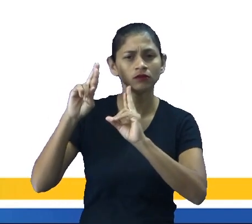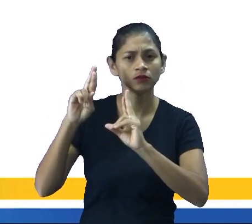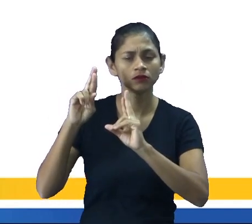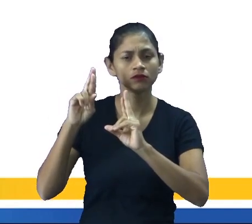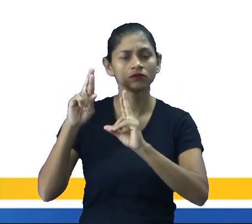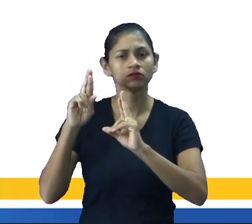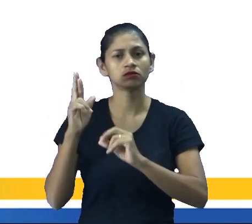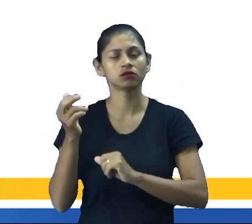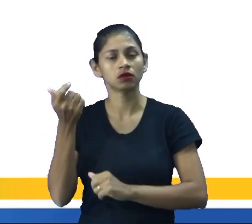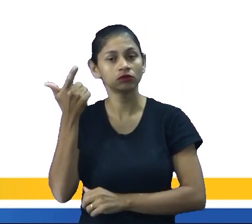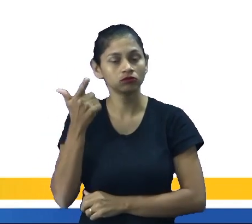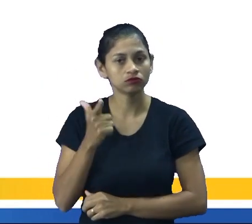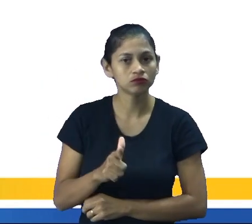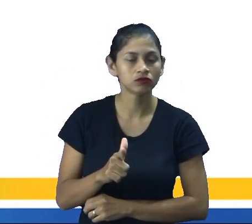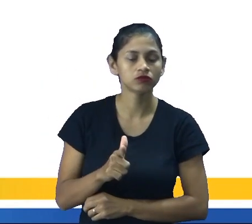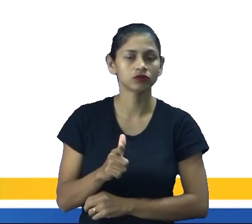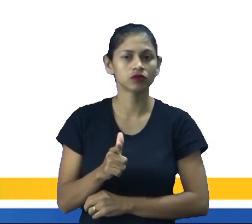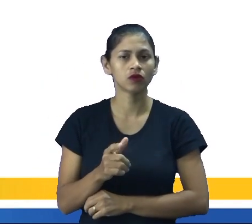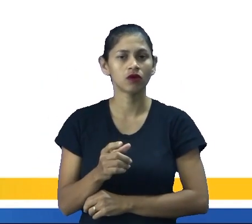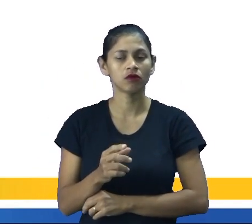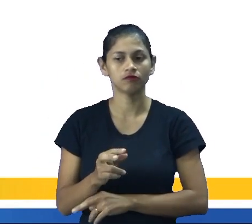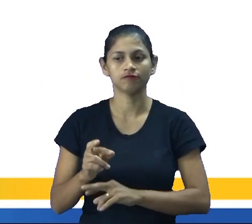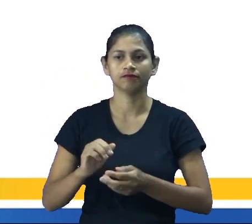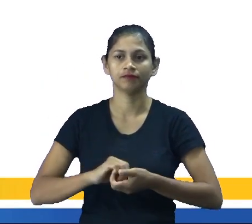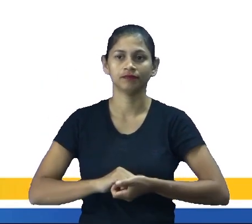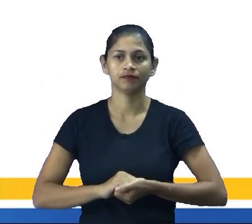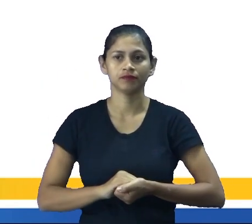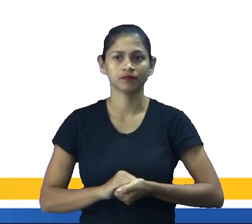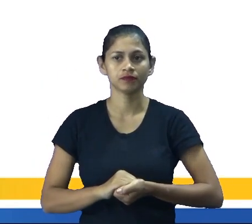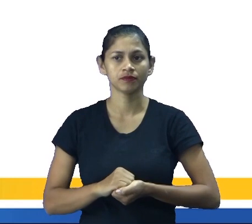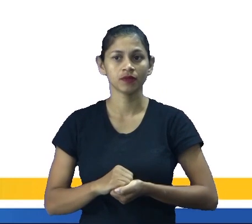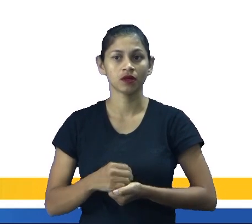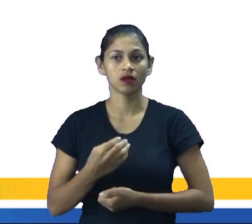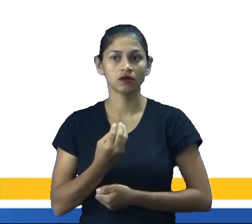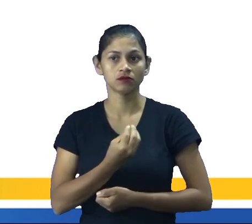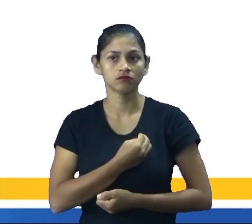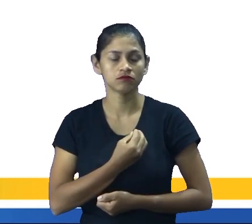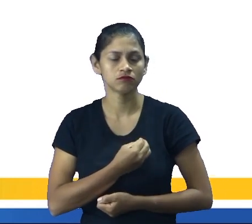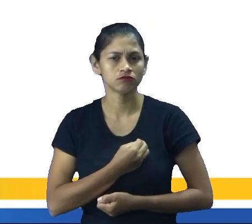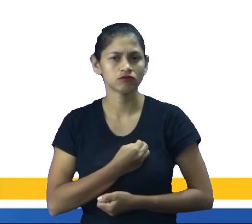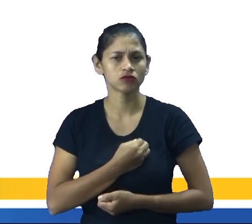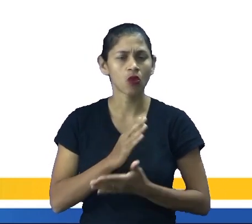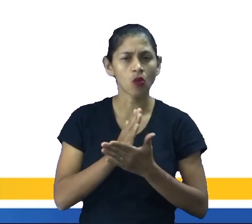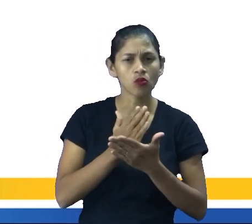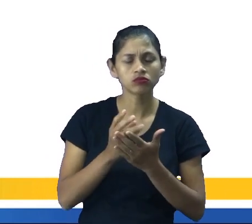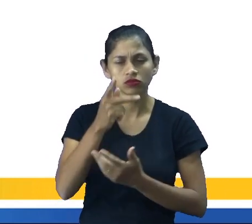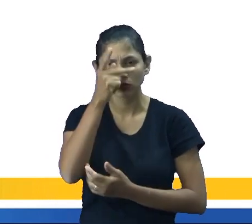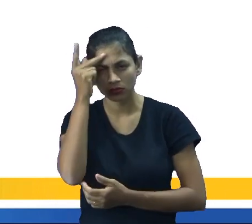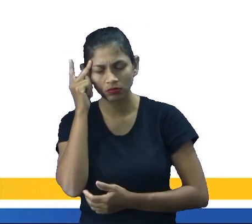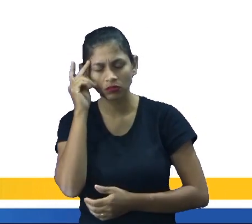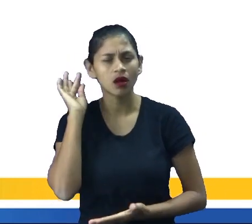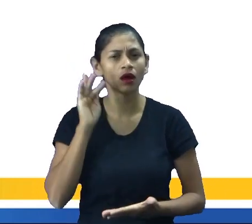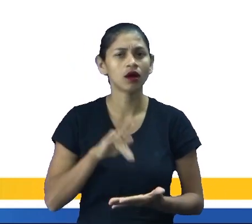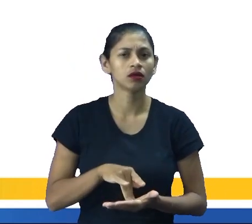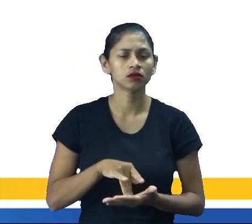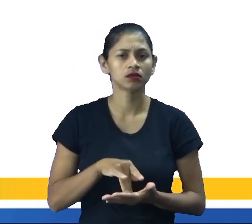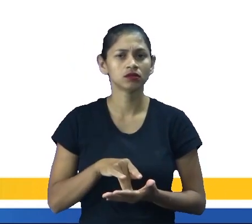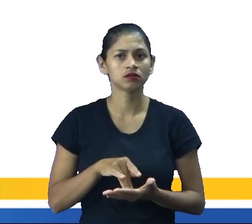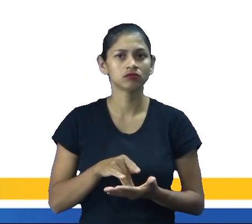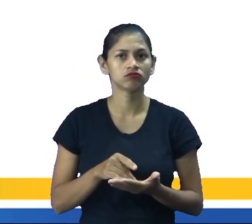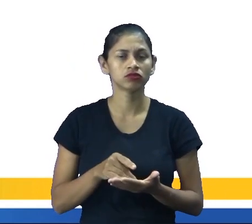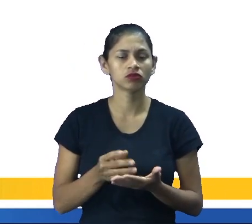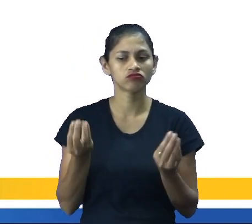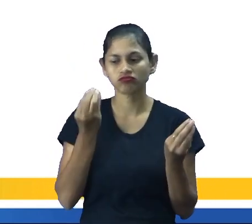Existe uma expectativa por parte das pessoas de que esse movimento celebra o abandono do que não precisamos mais